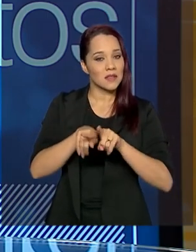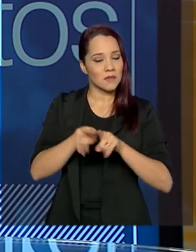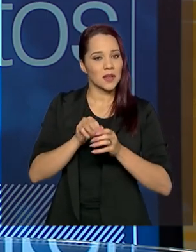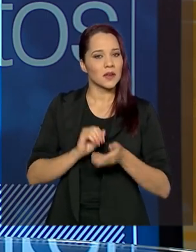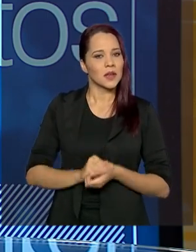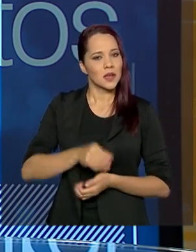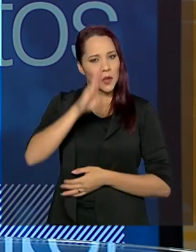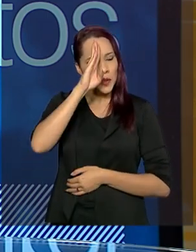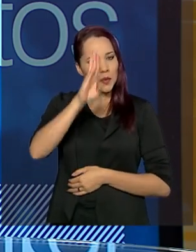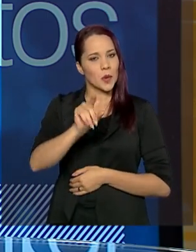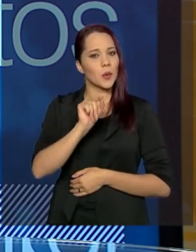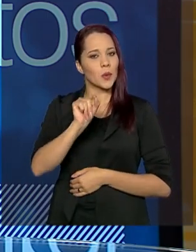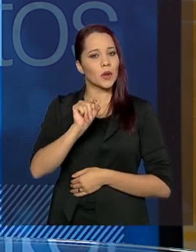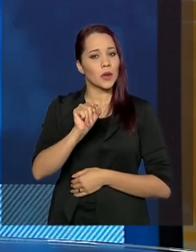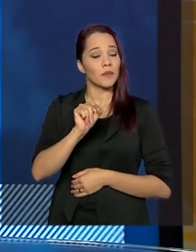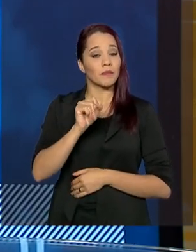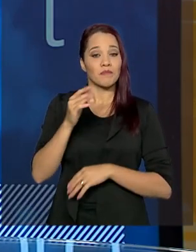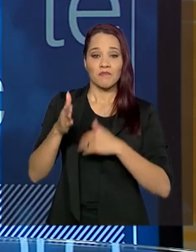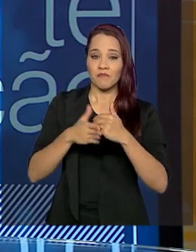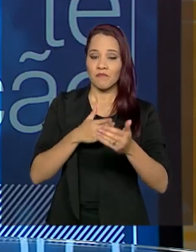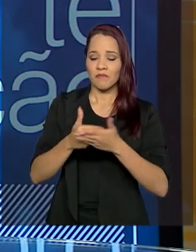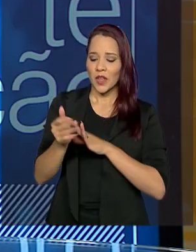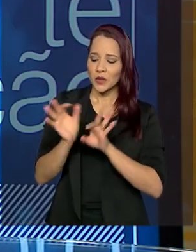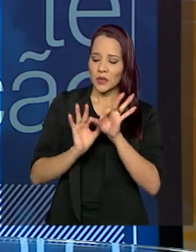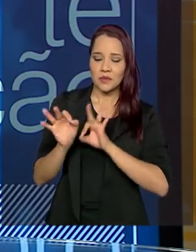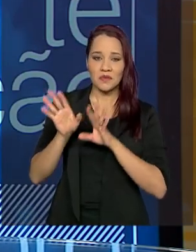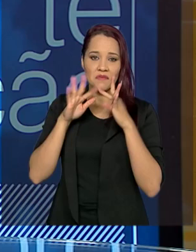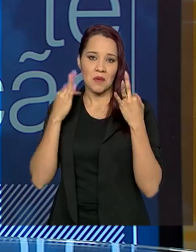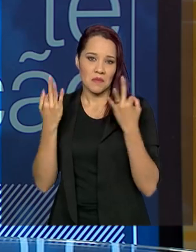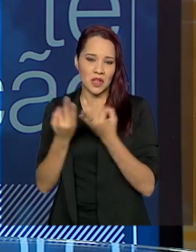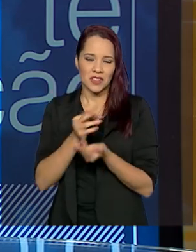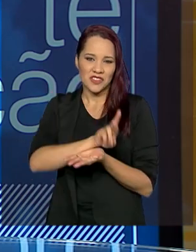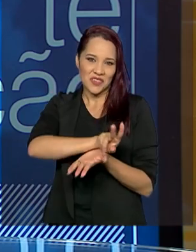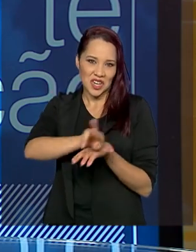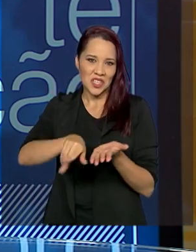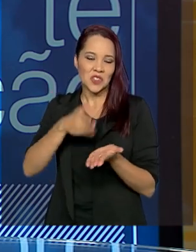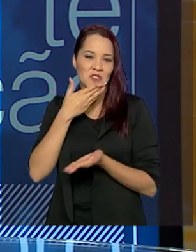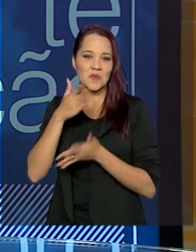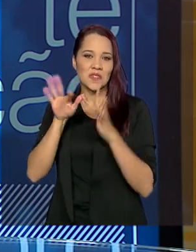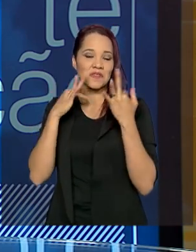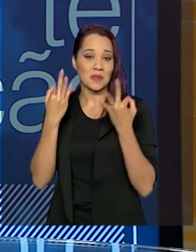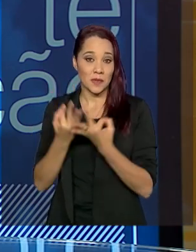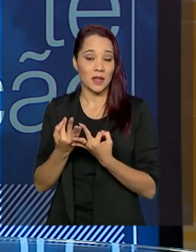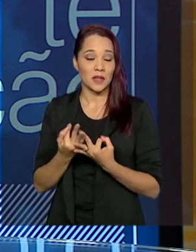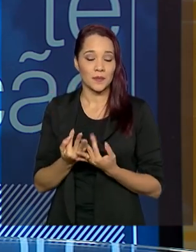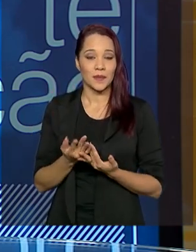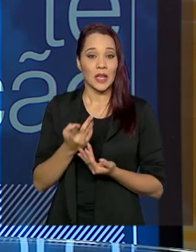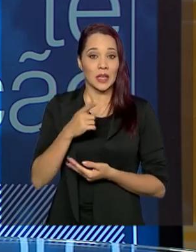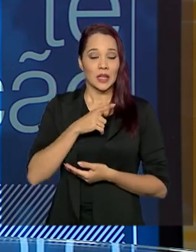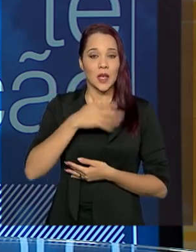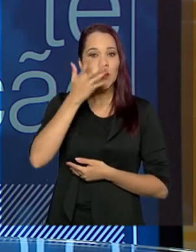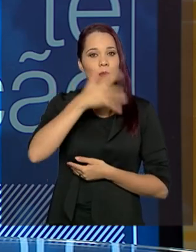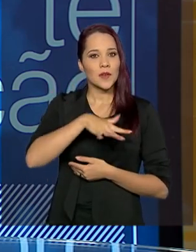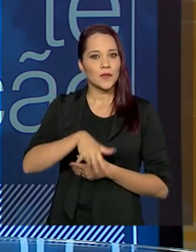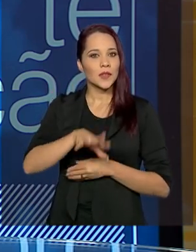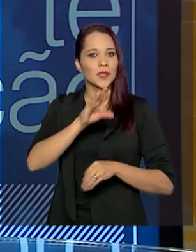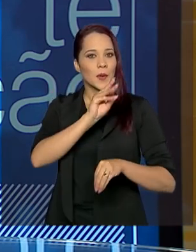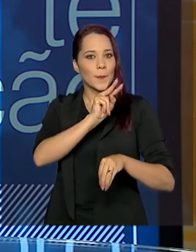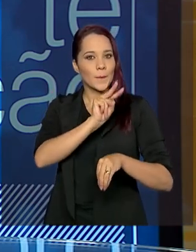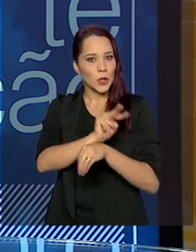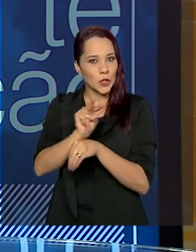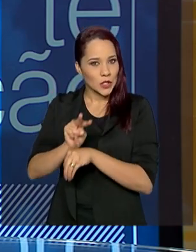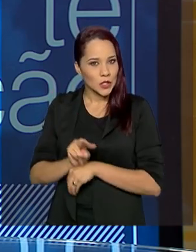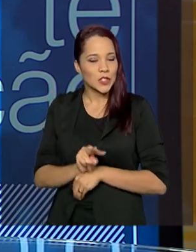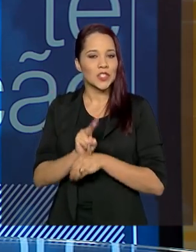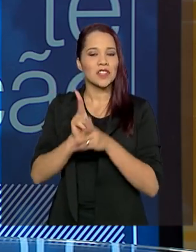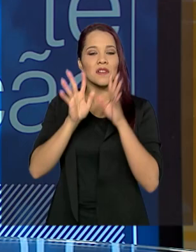que visa justamente, independente dos arranjos familiares, que são diversos, que visa justamente uma infância protegida,